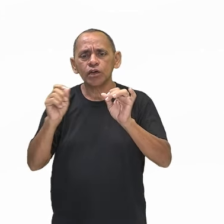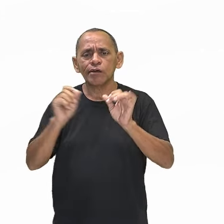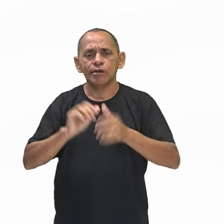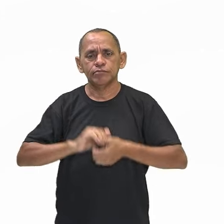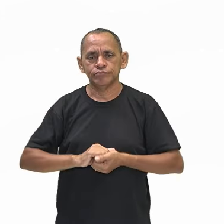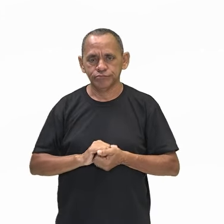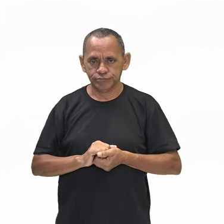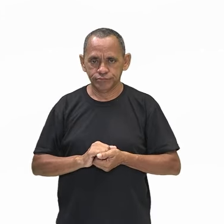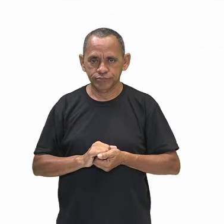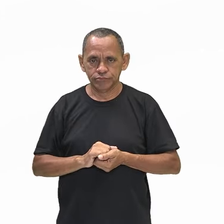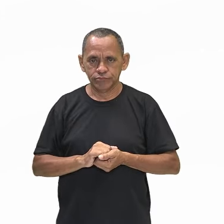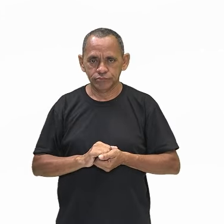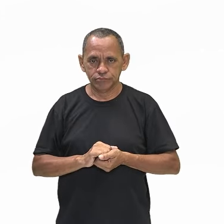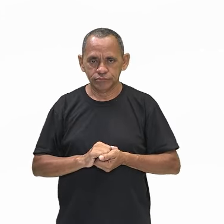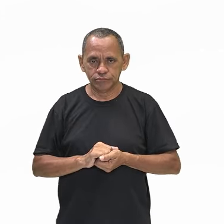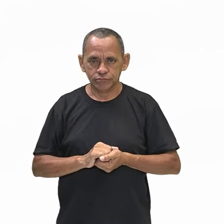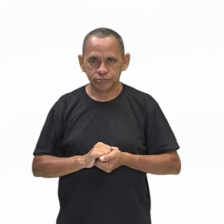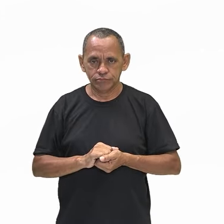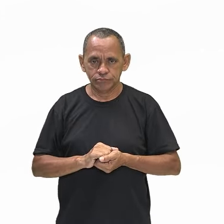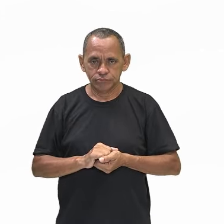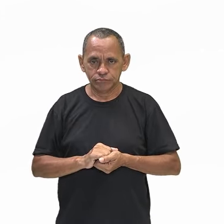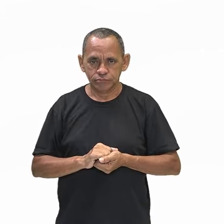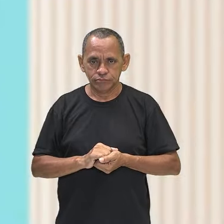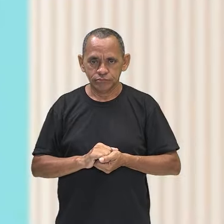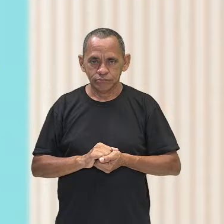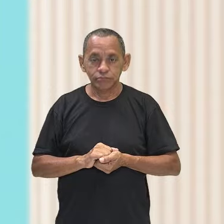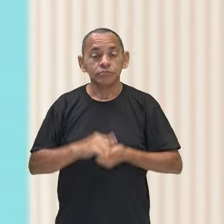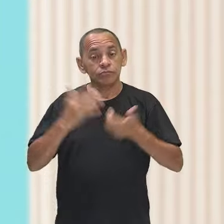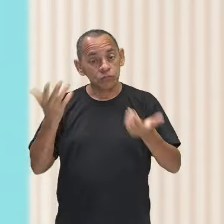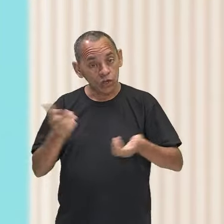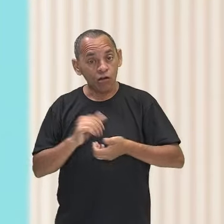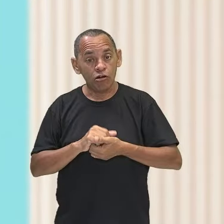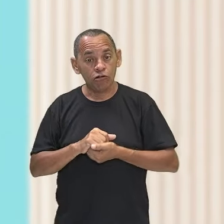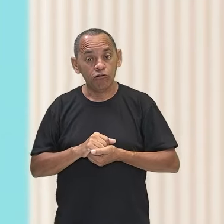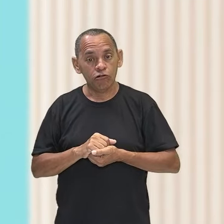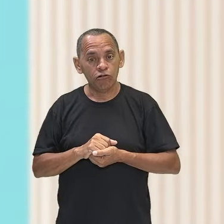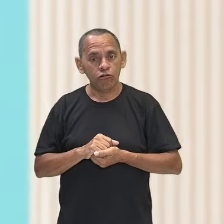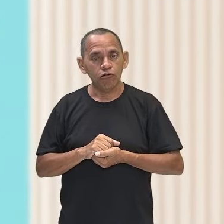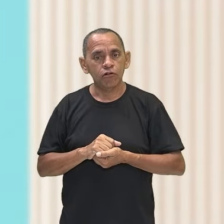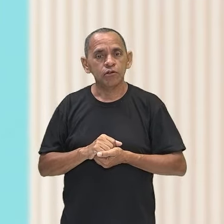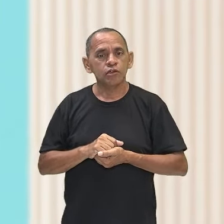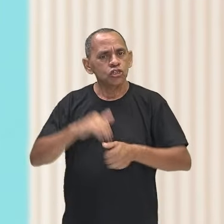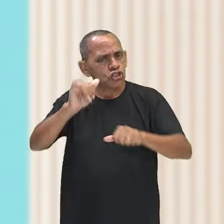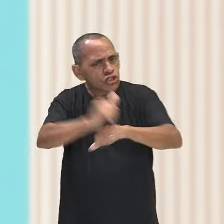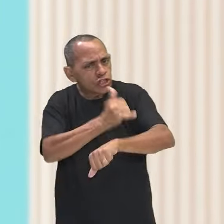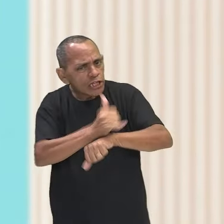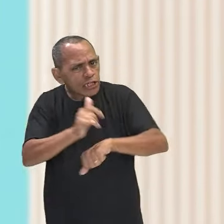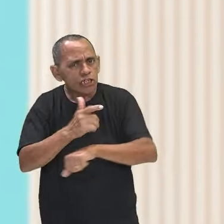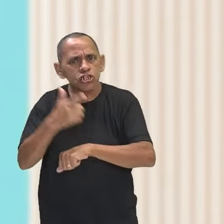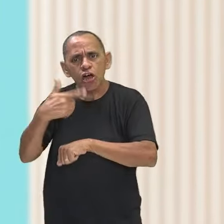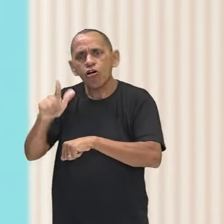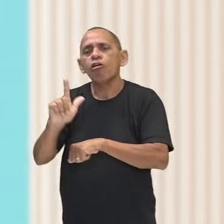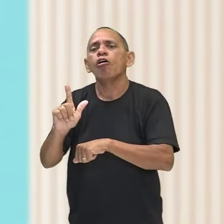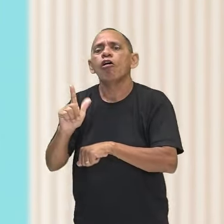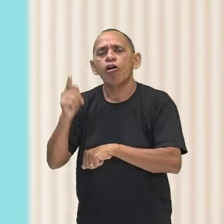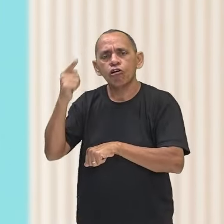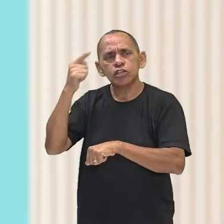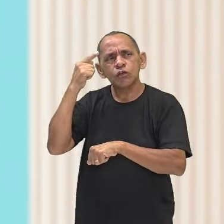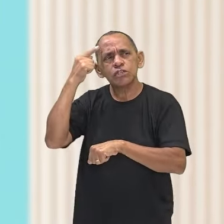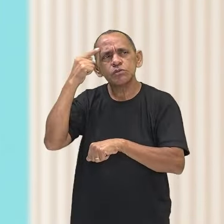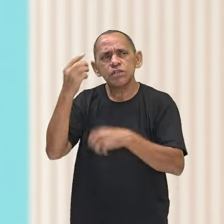Então, daí é outra forma de vocês também pensarem sobre a sua cultura